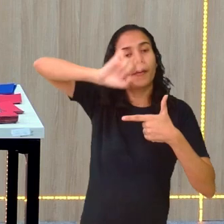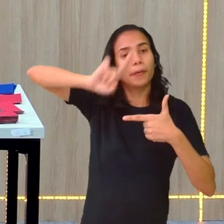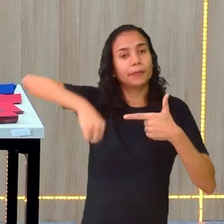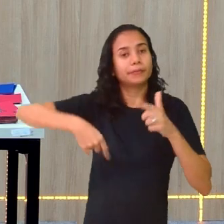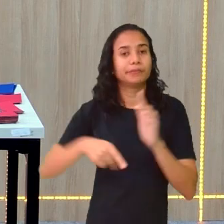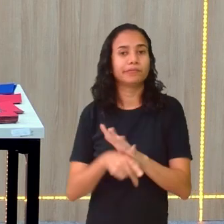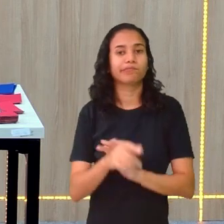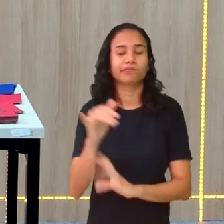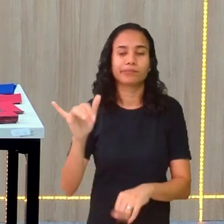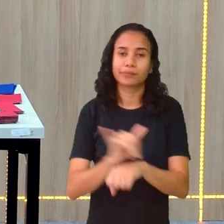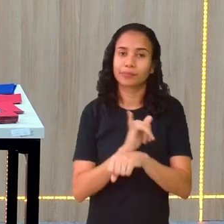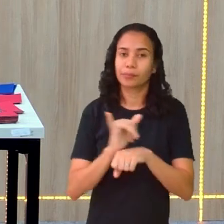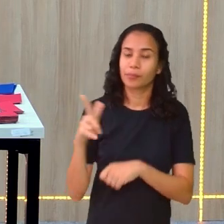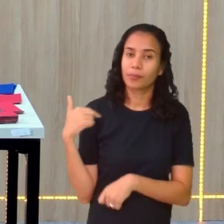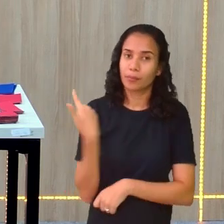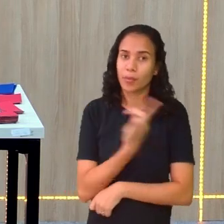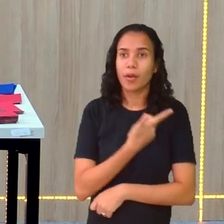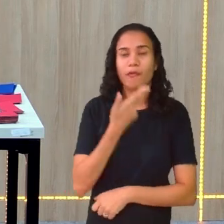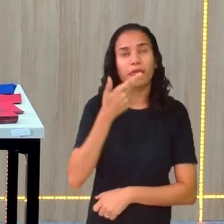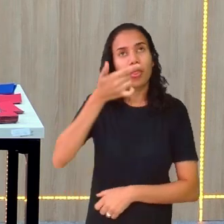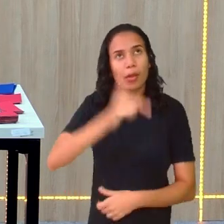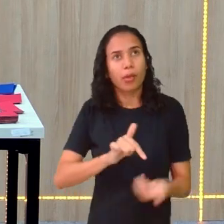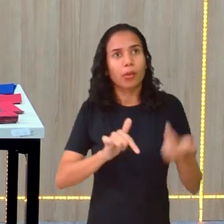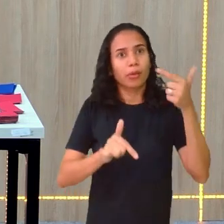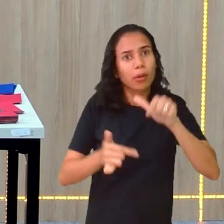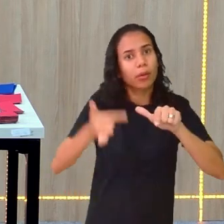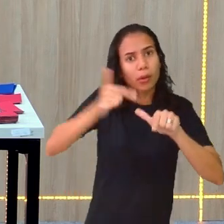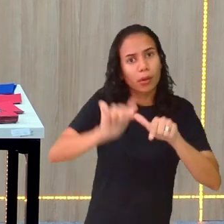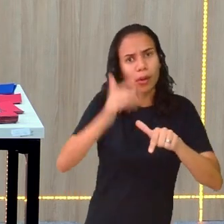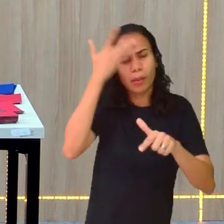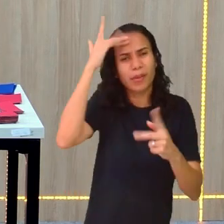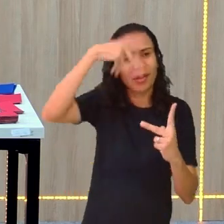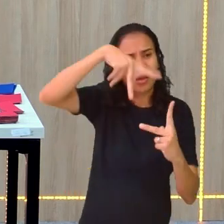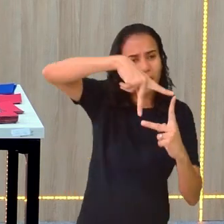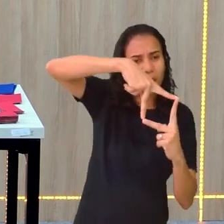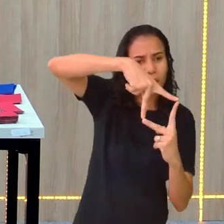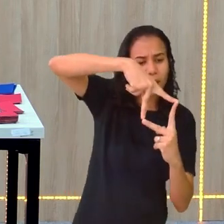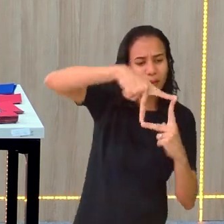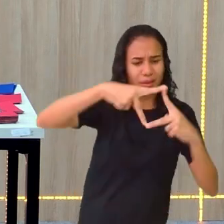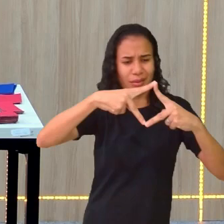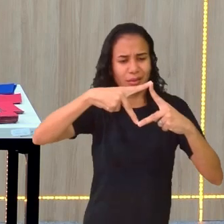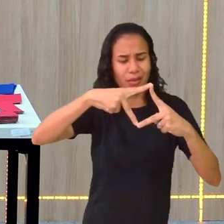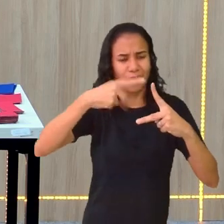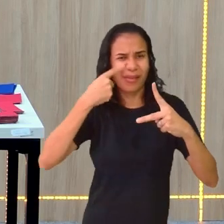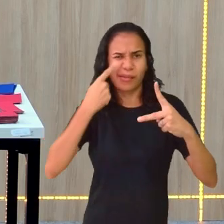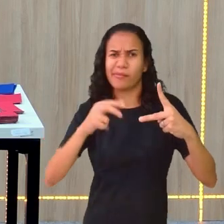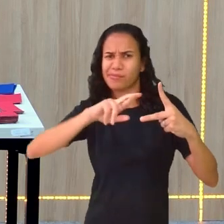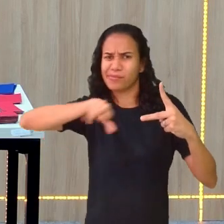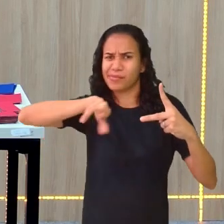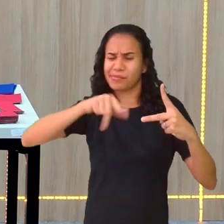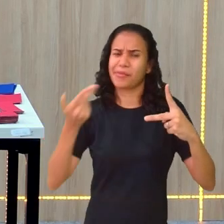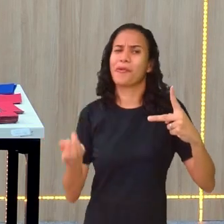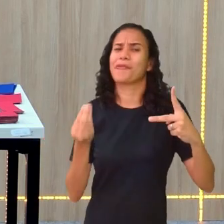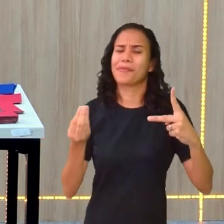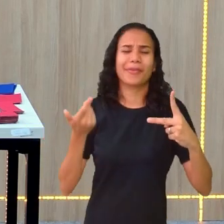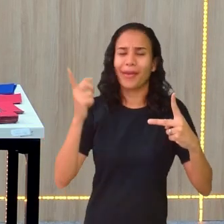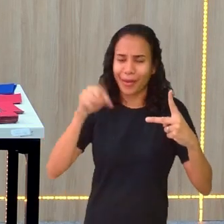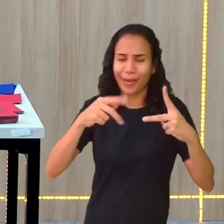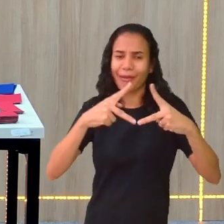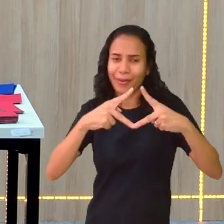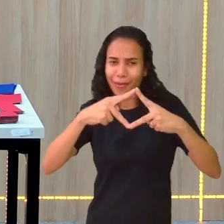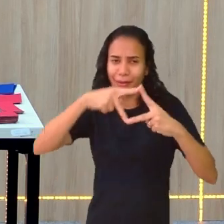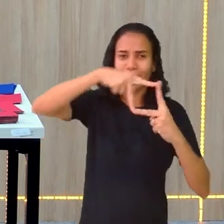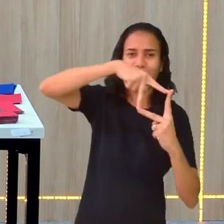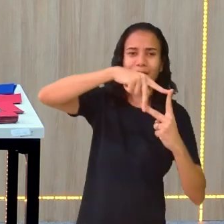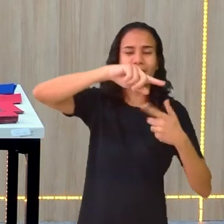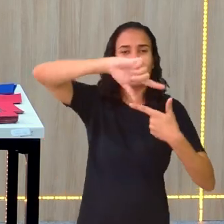uma maneira que a gente repete tanto. Que se eu inclinar o quadrado, tem gente que diz que não é um retângulo. Tem gente que diz que não é um retângulo.